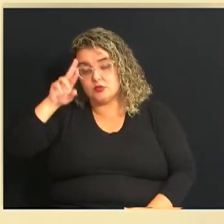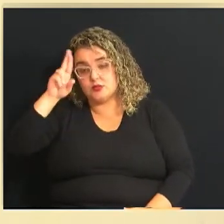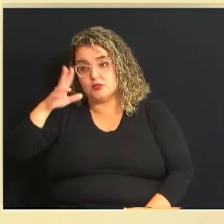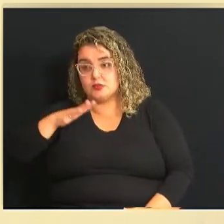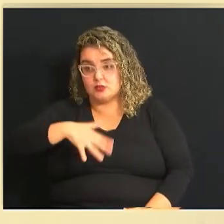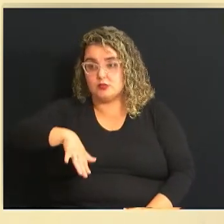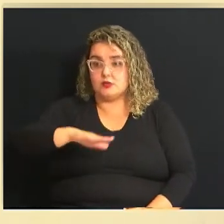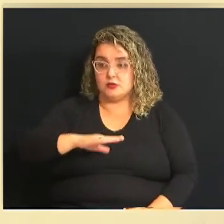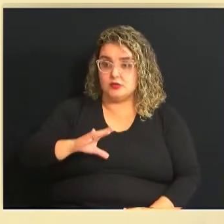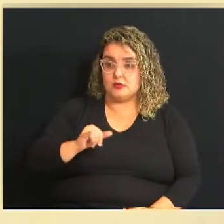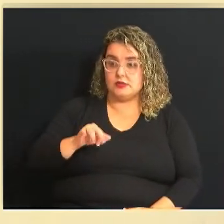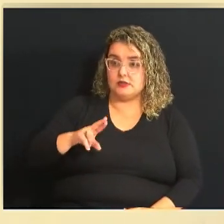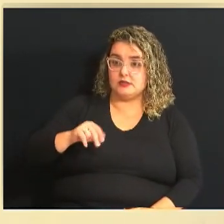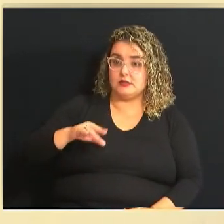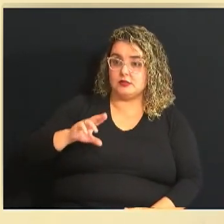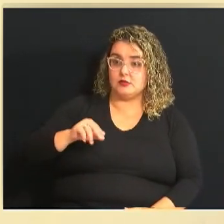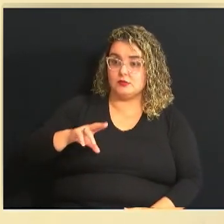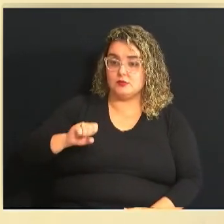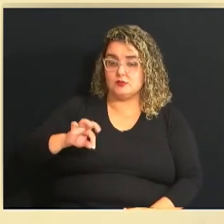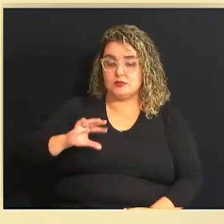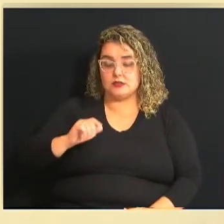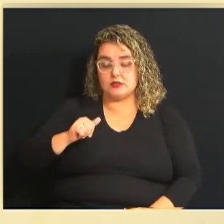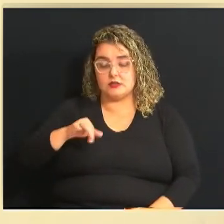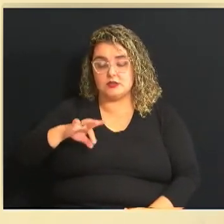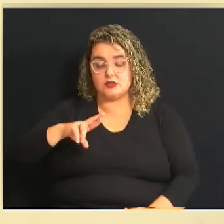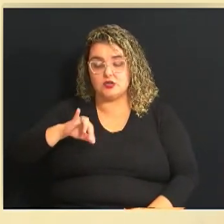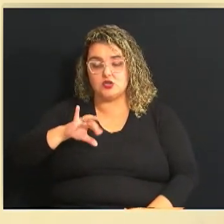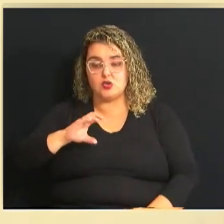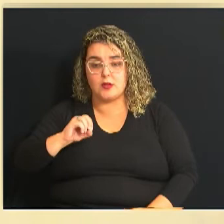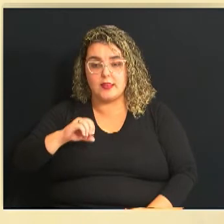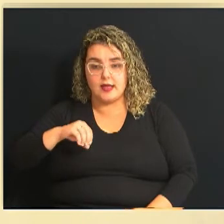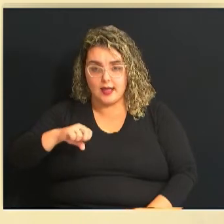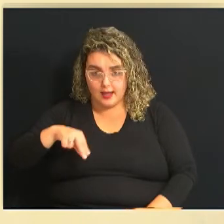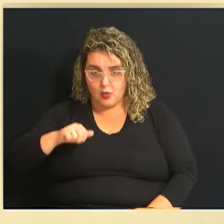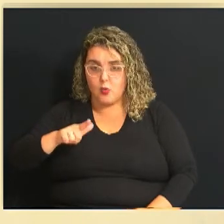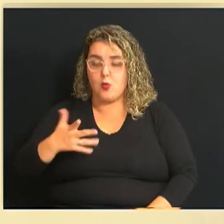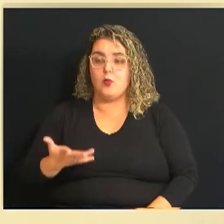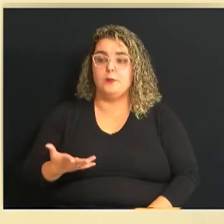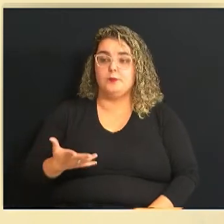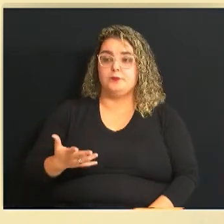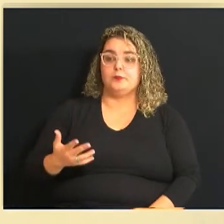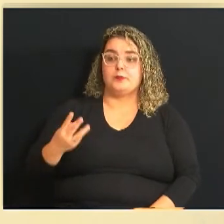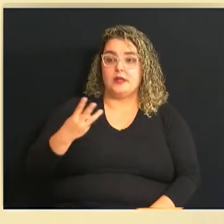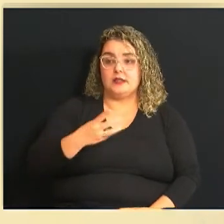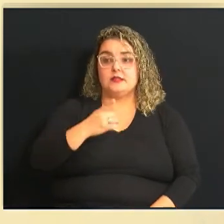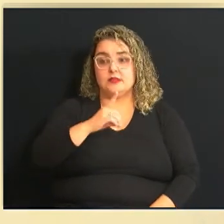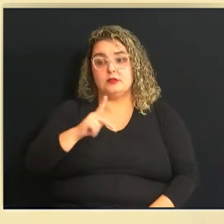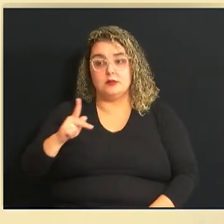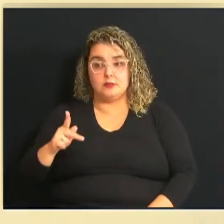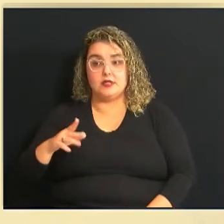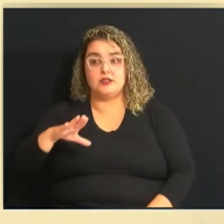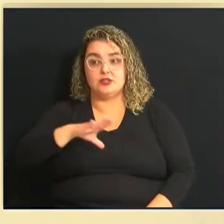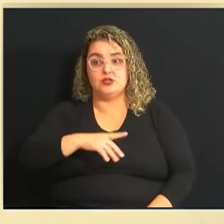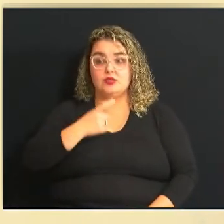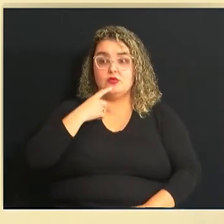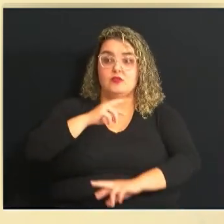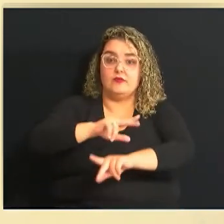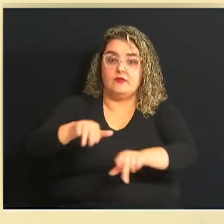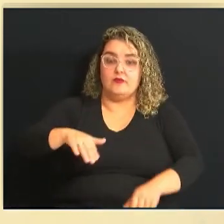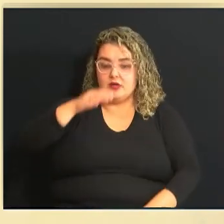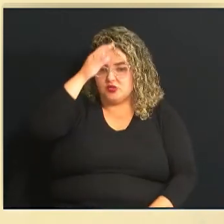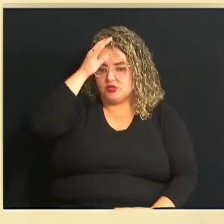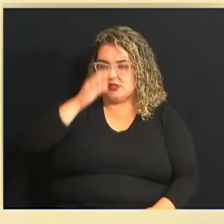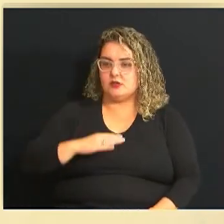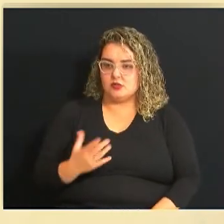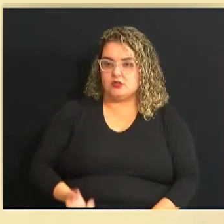senhoras da área circunscricional do 3º DP de Campinas, com milhares de habitantes, e na municipalidade de